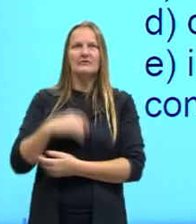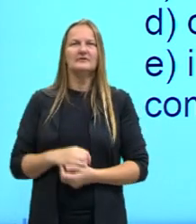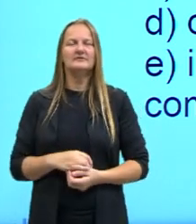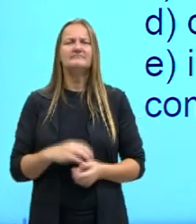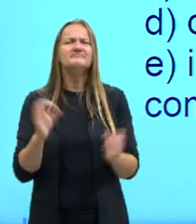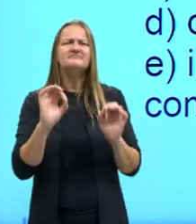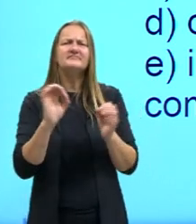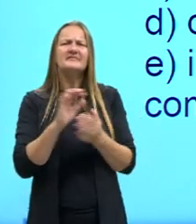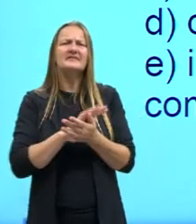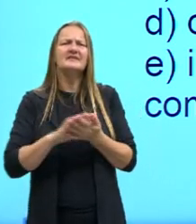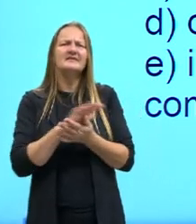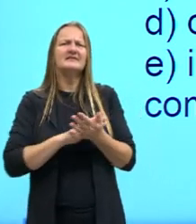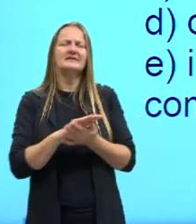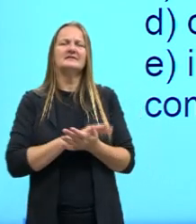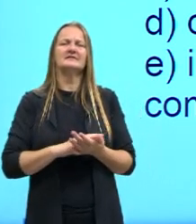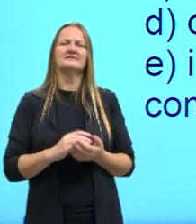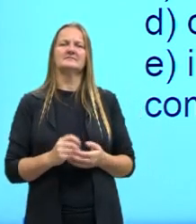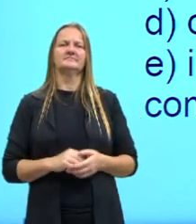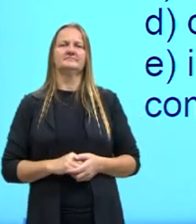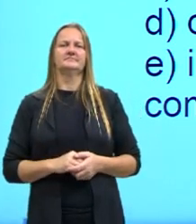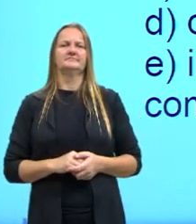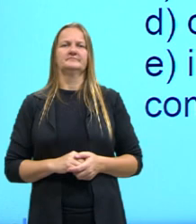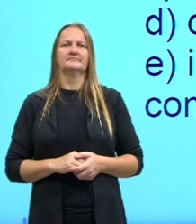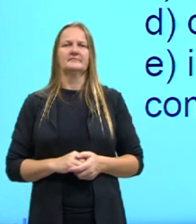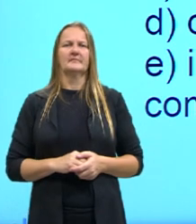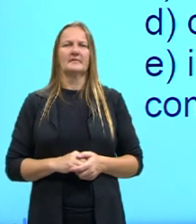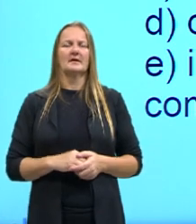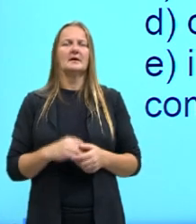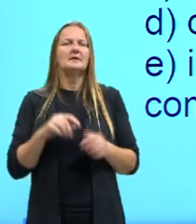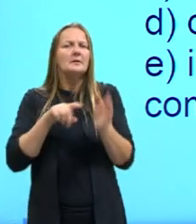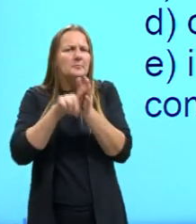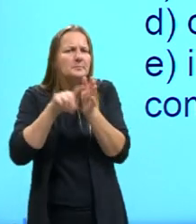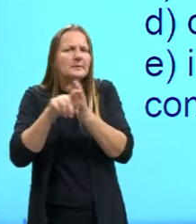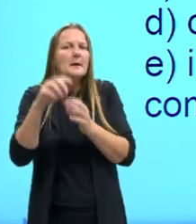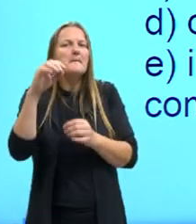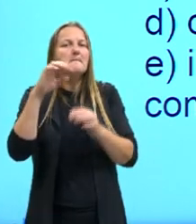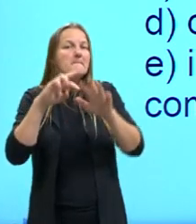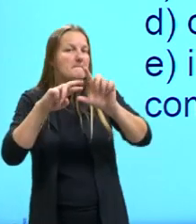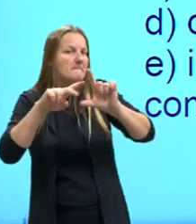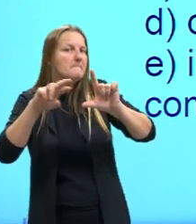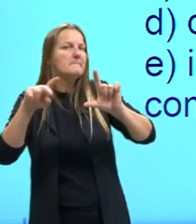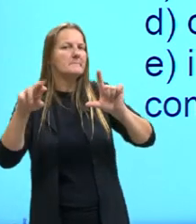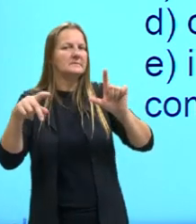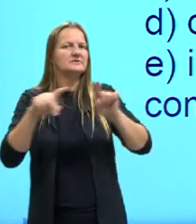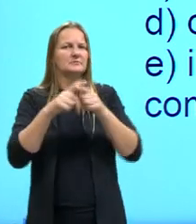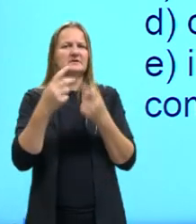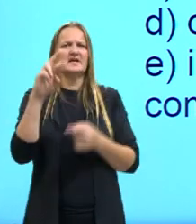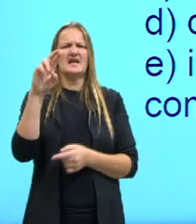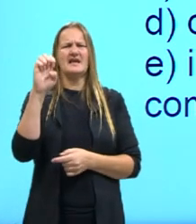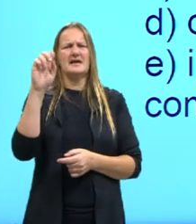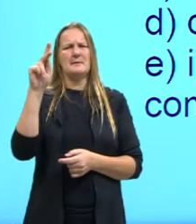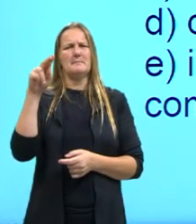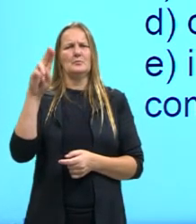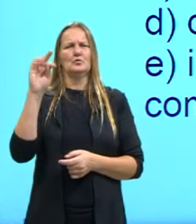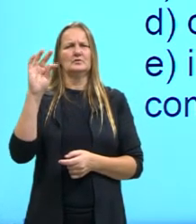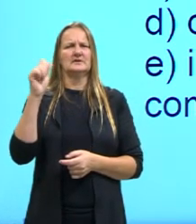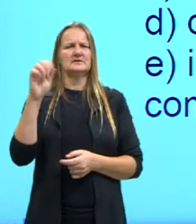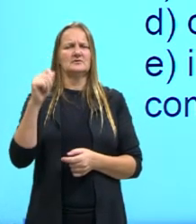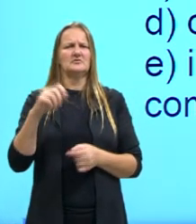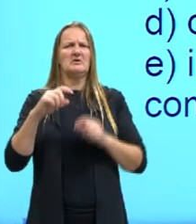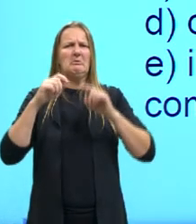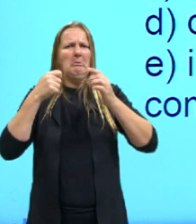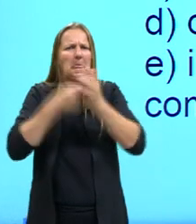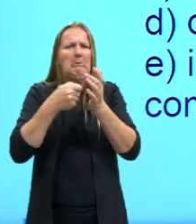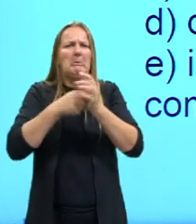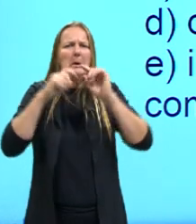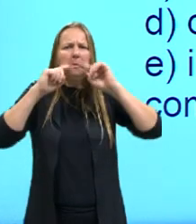questionando a reputação ele pode estar questionando a mídia mas ele não está questionando a reputação e nem contestando as